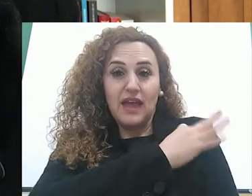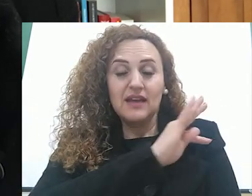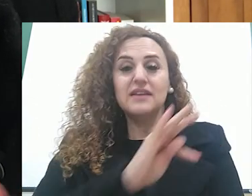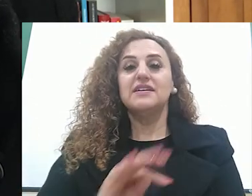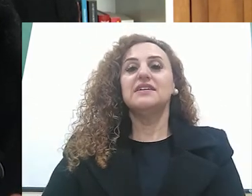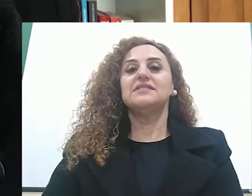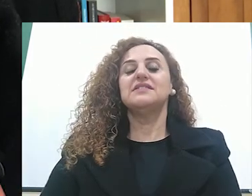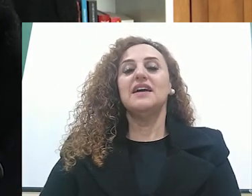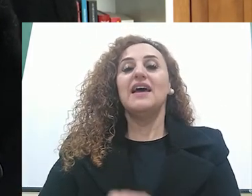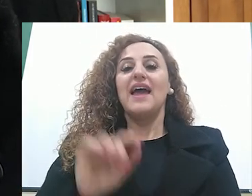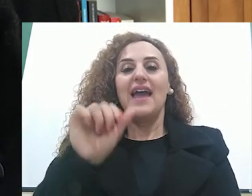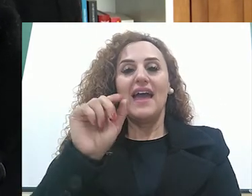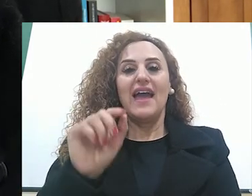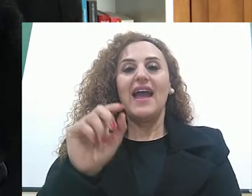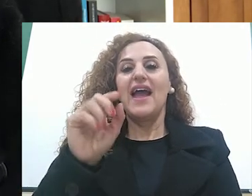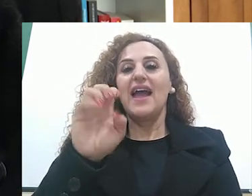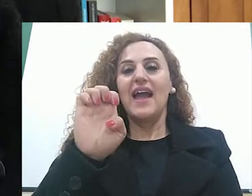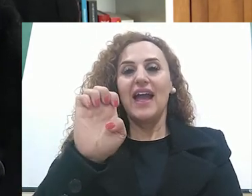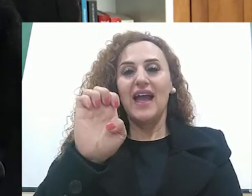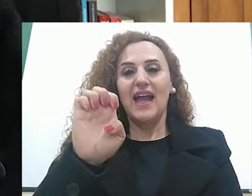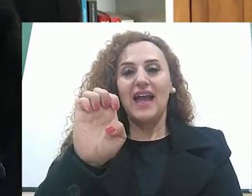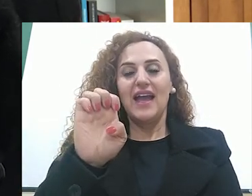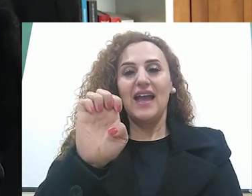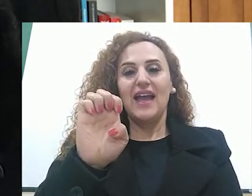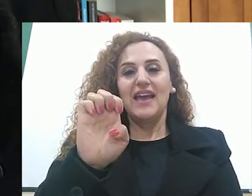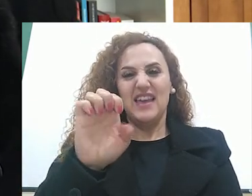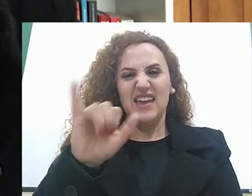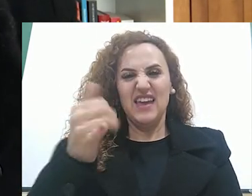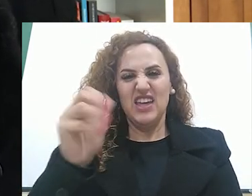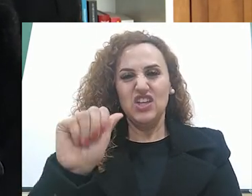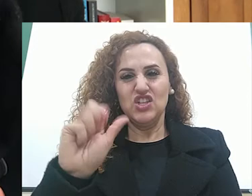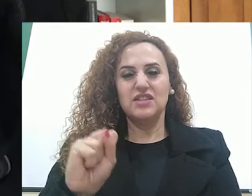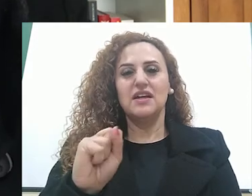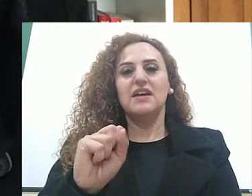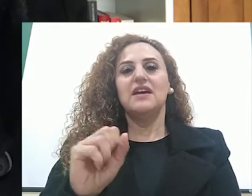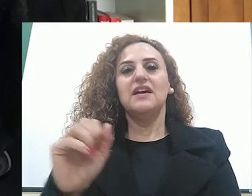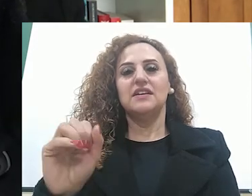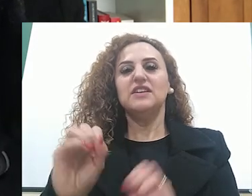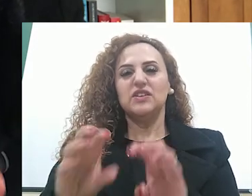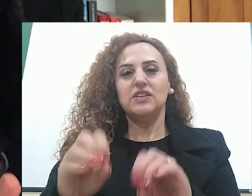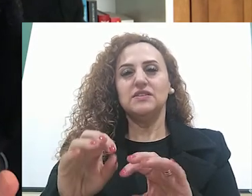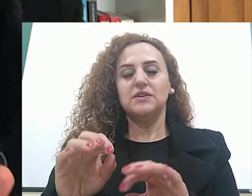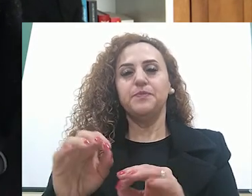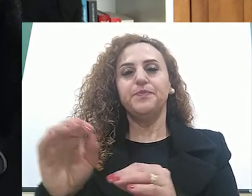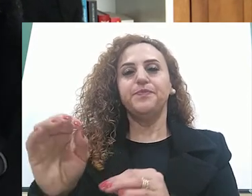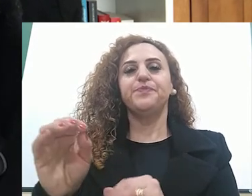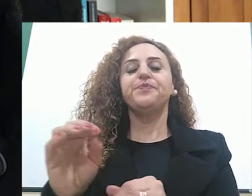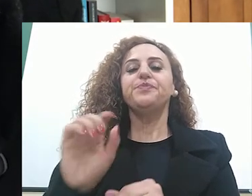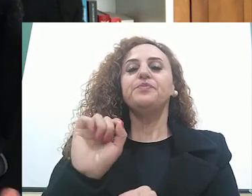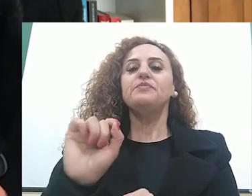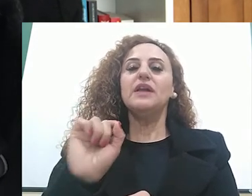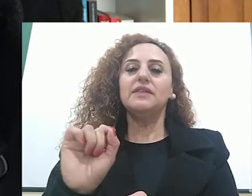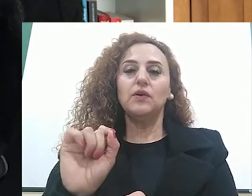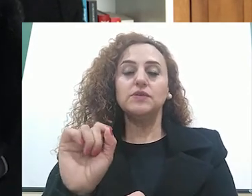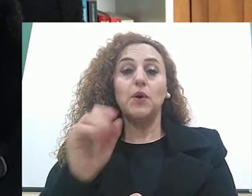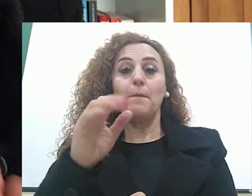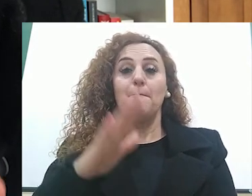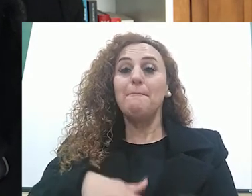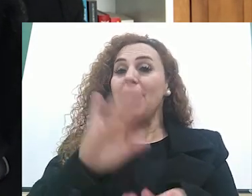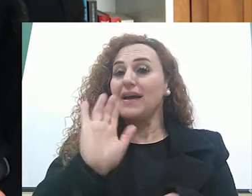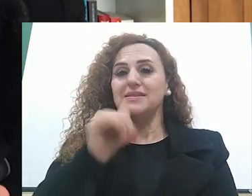mulheres representamos 81% dos docentes brasileiros. Mas, a gente vai ter algumas